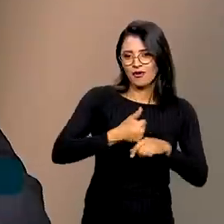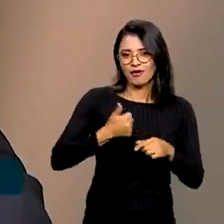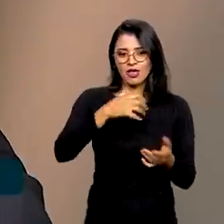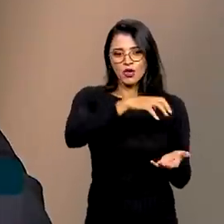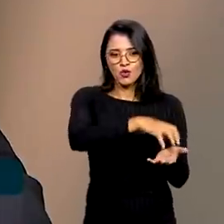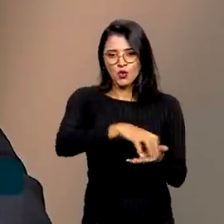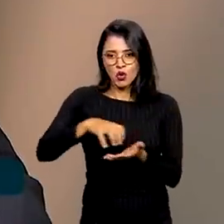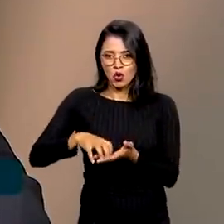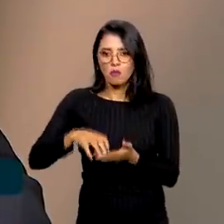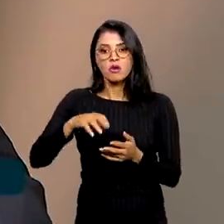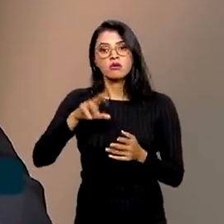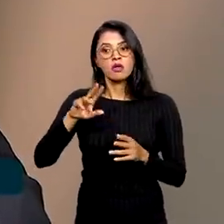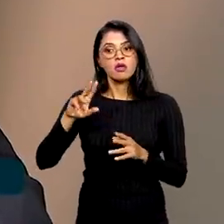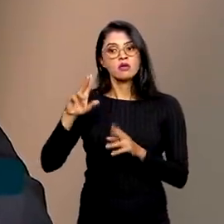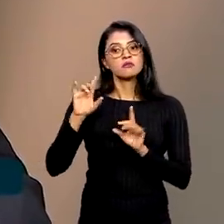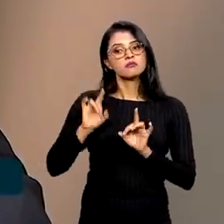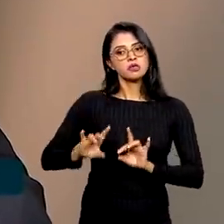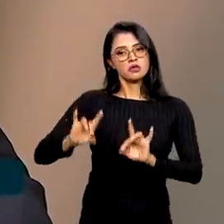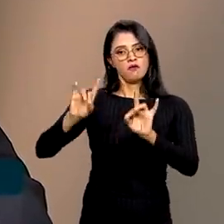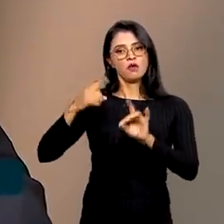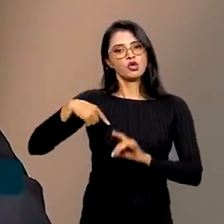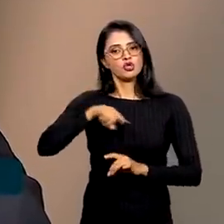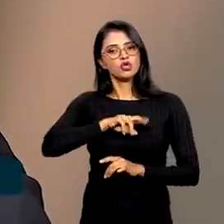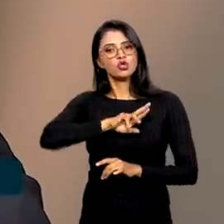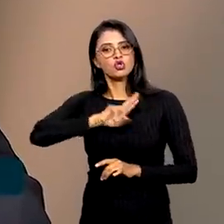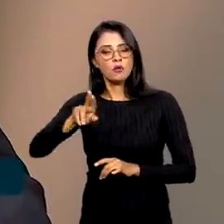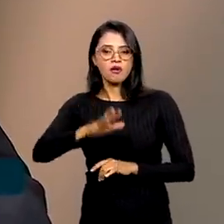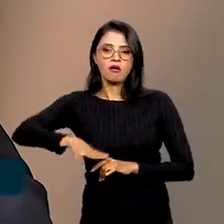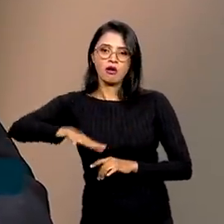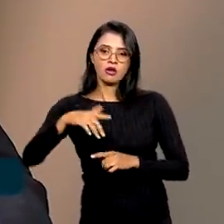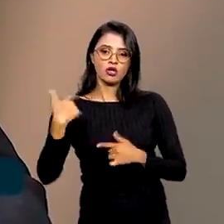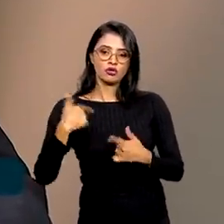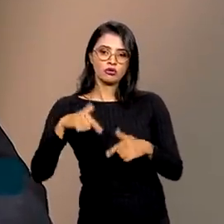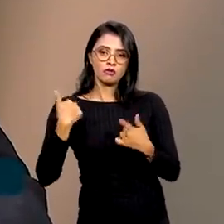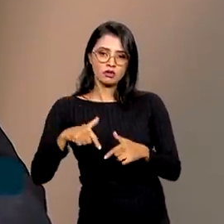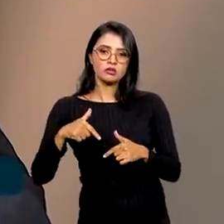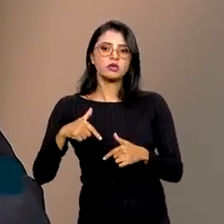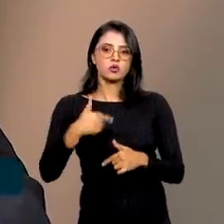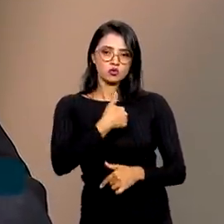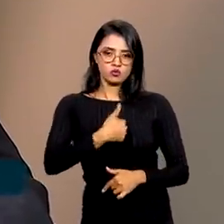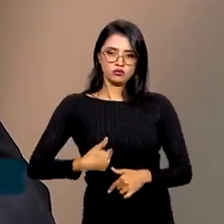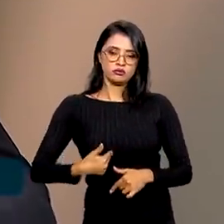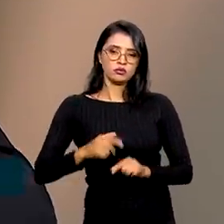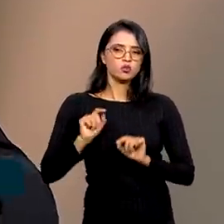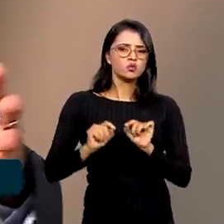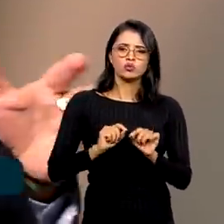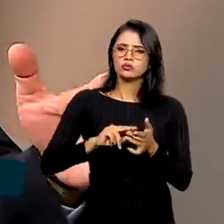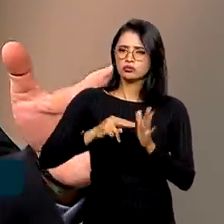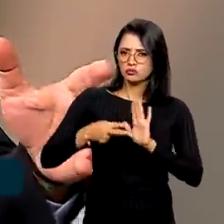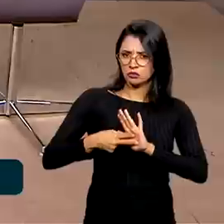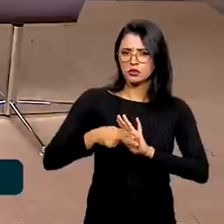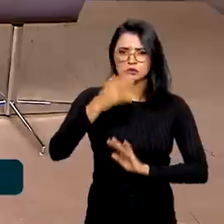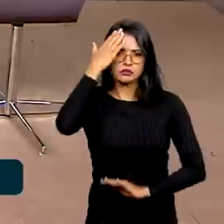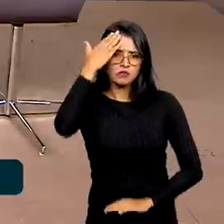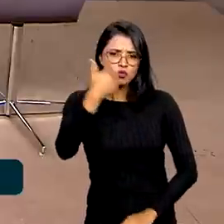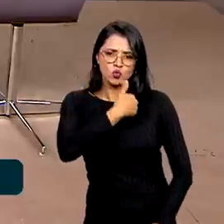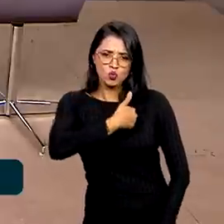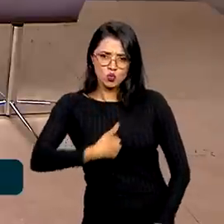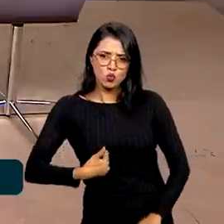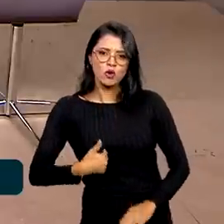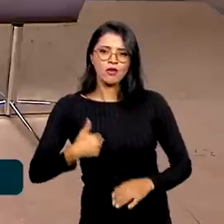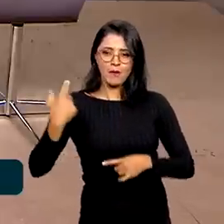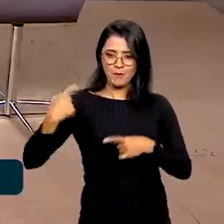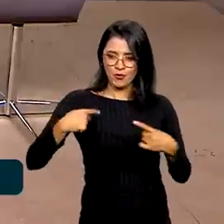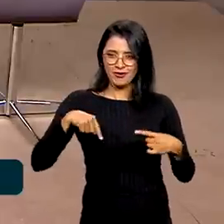da administração, mas ela é específica pelo que a gente está chamando de área de atuação governamental. O que é isso? A gente sabe que o governo, por meio das